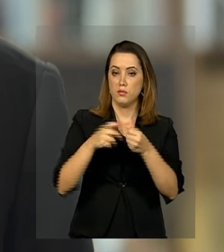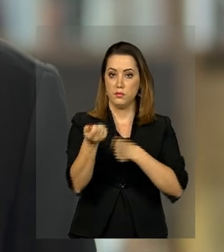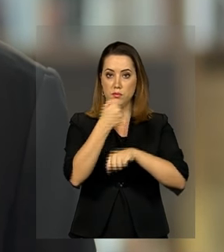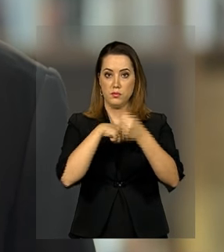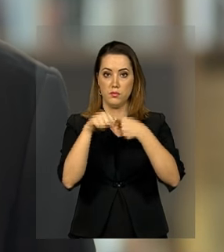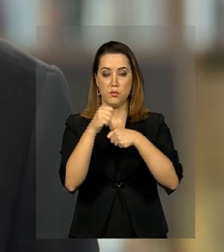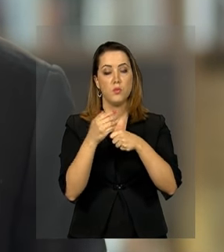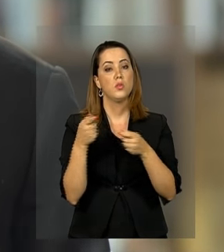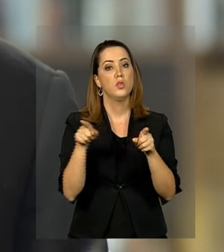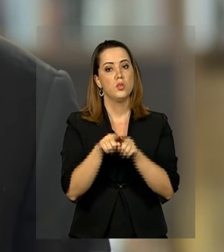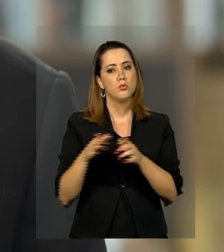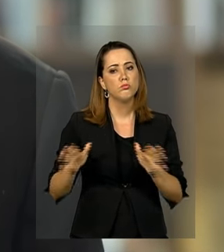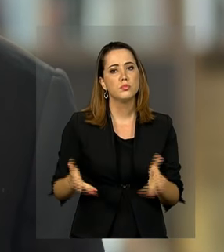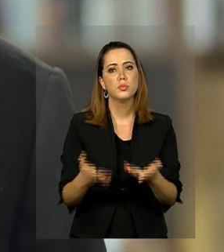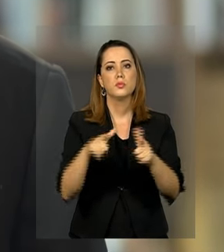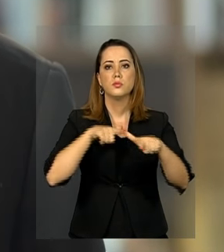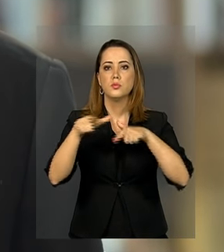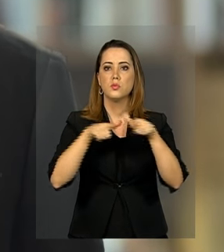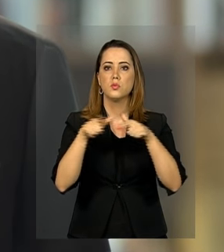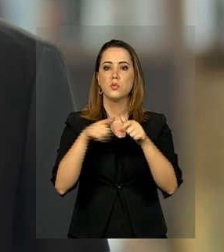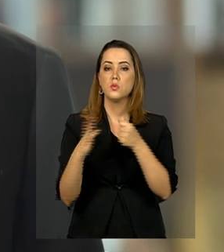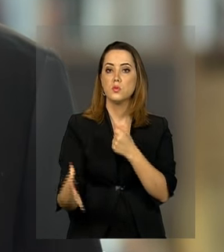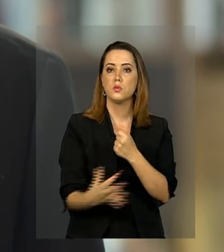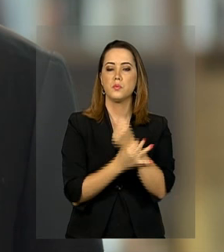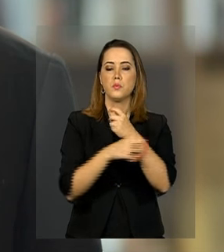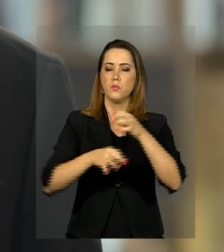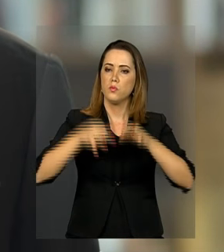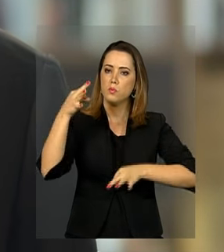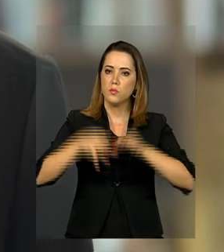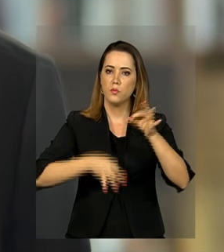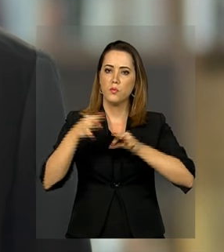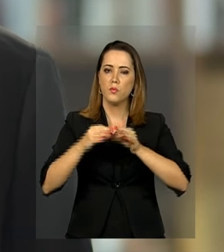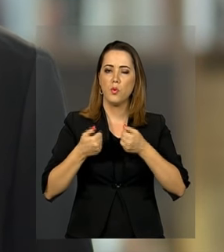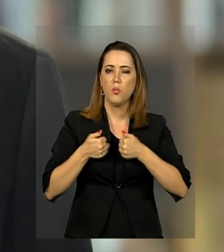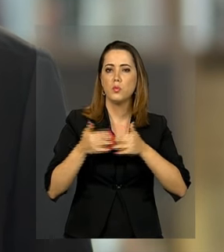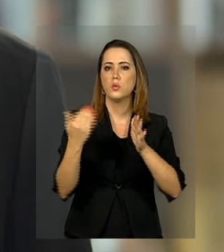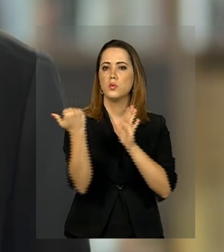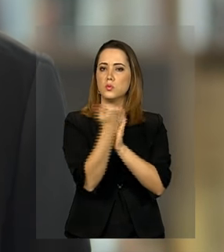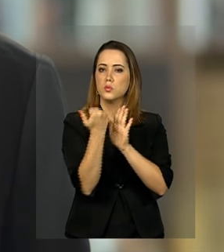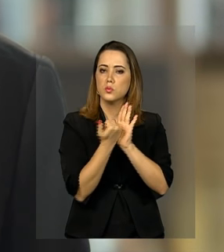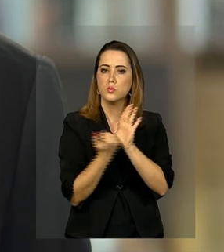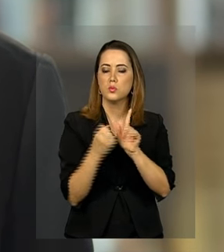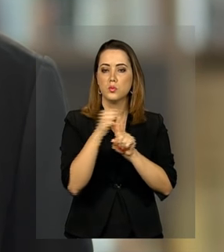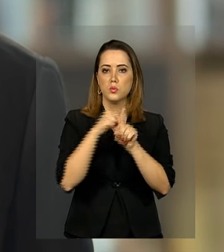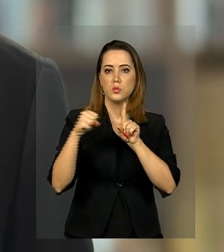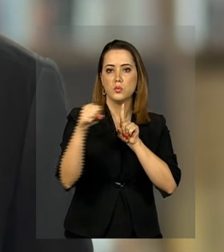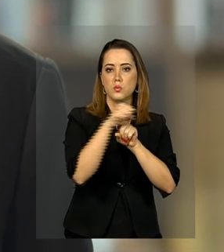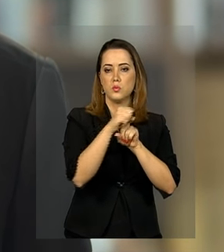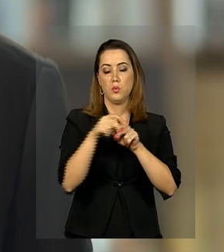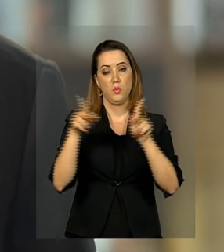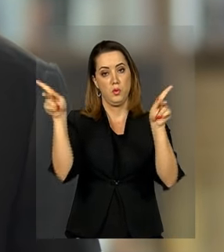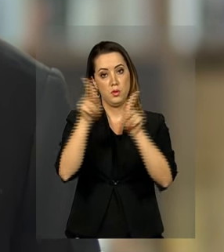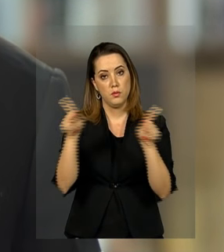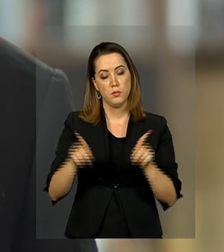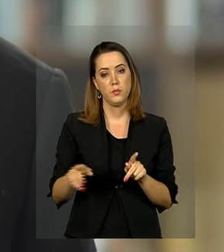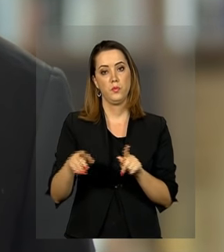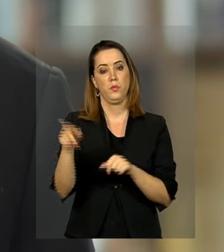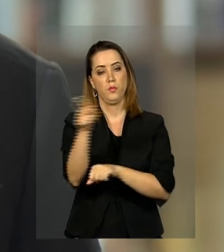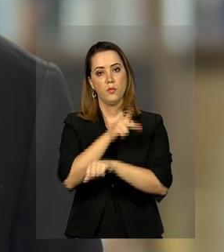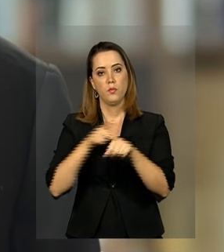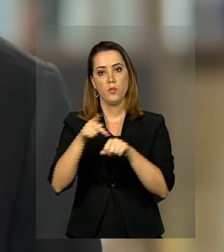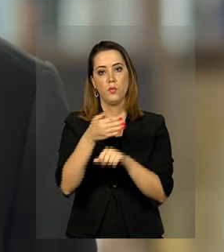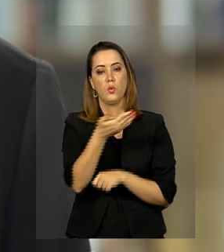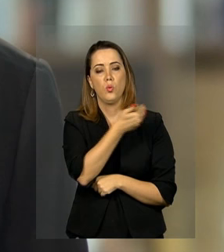geração de emprego, segurança jurídica, ampliação dos programas sociais e a pacificação do país. O governo